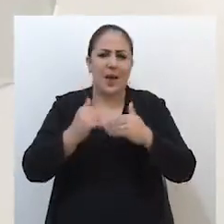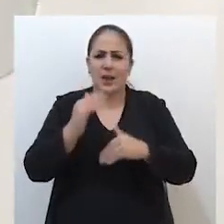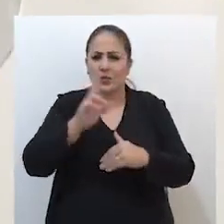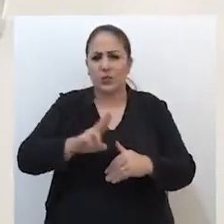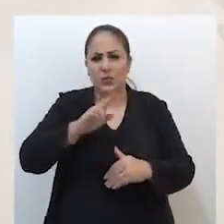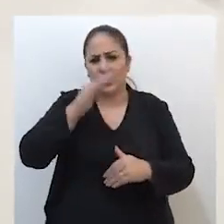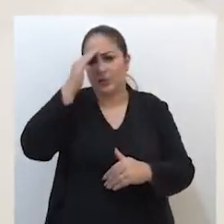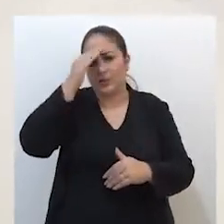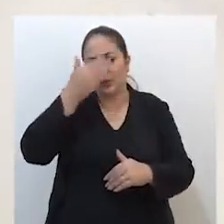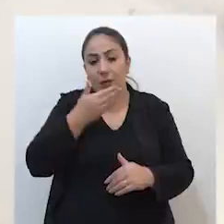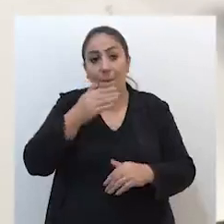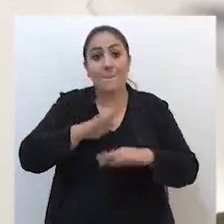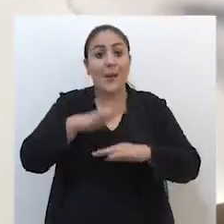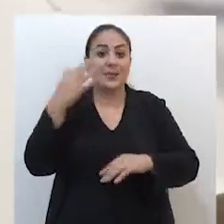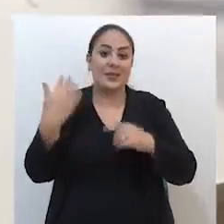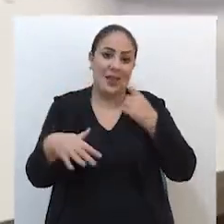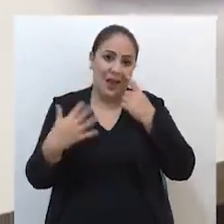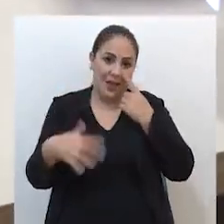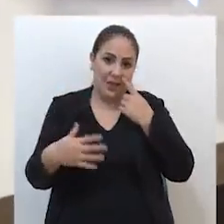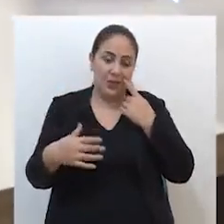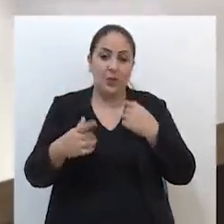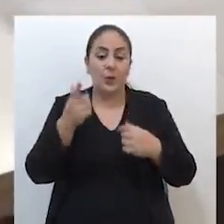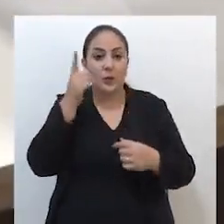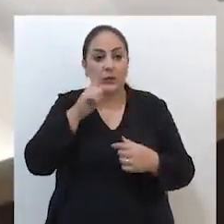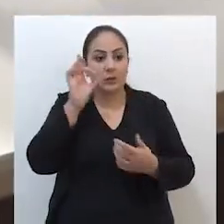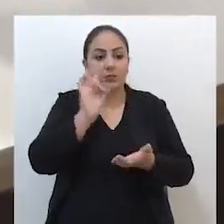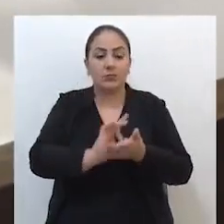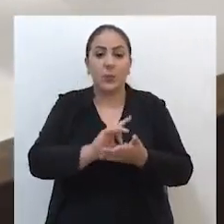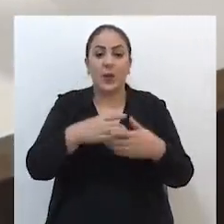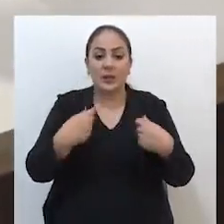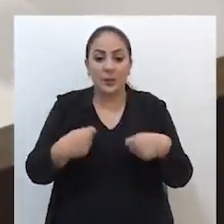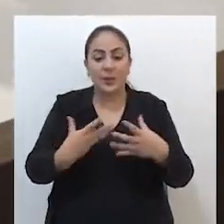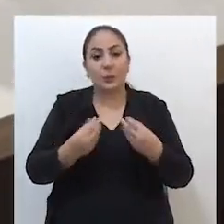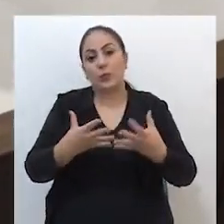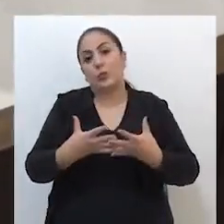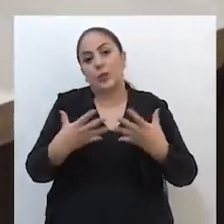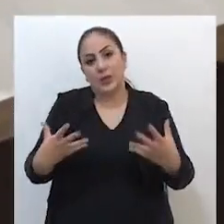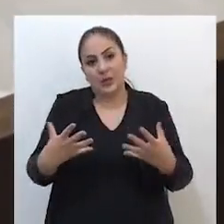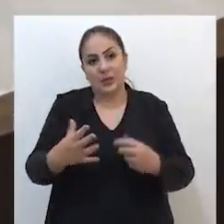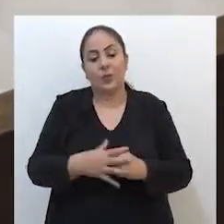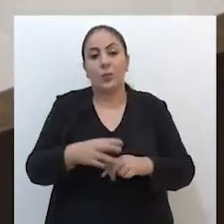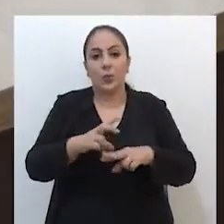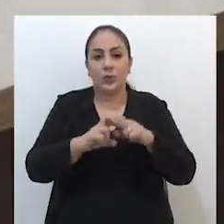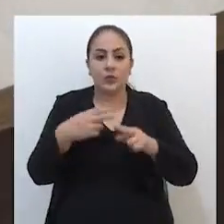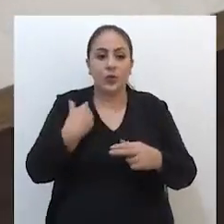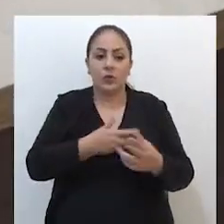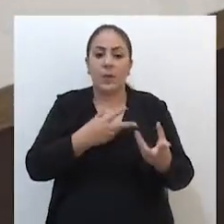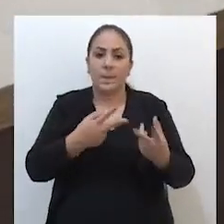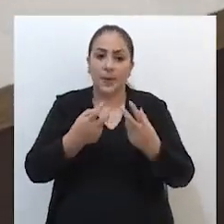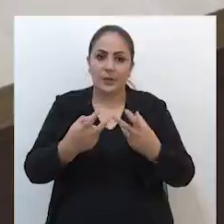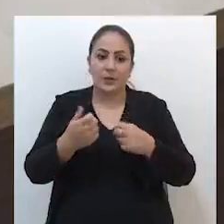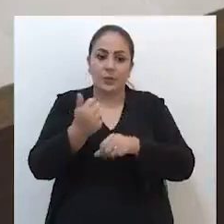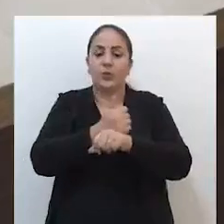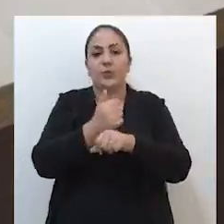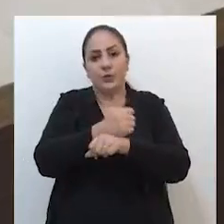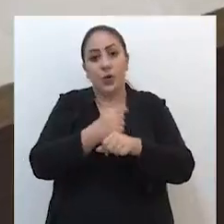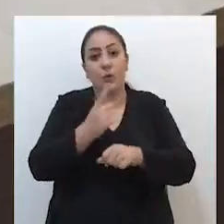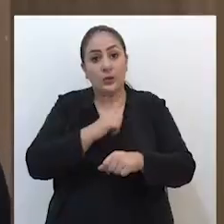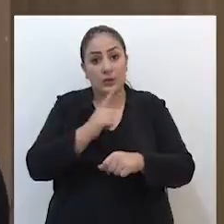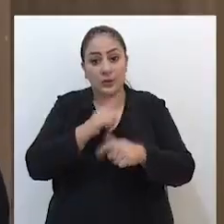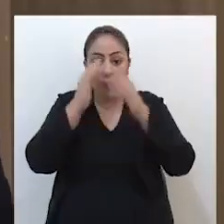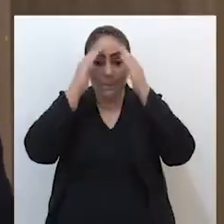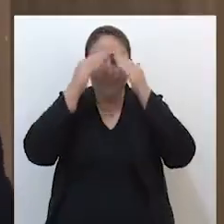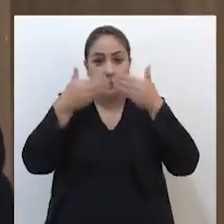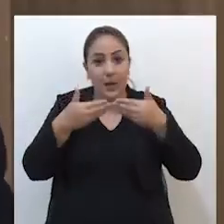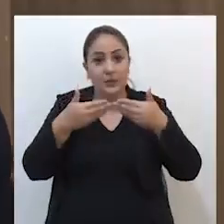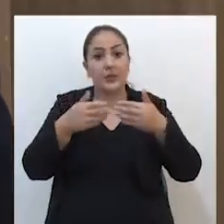mais procurado, é o mais caro, uma eficiência, uma demanda muito grande. E a gente percebe que o profissional, quando tem essa